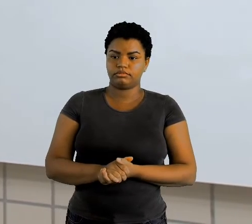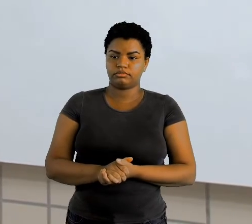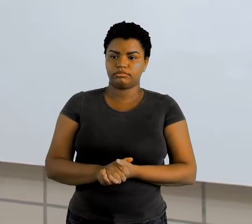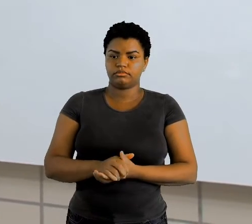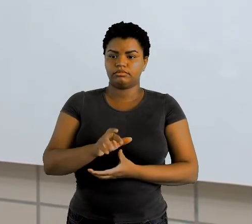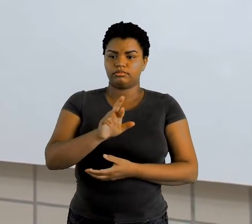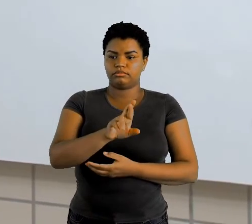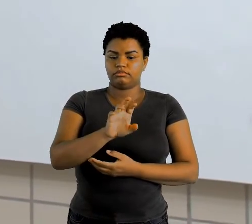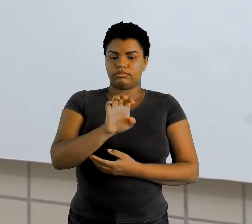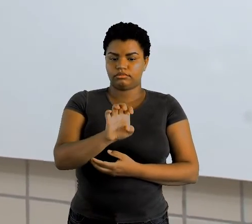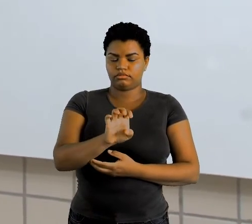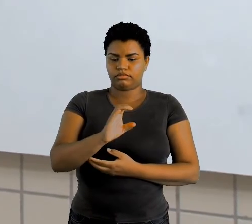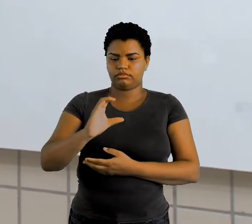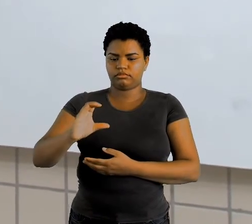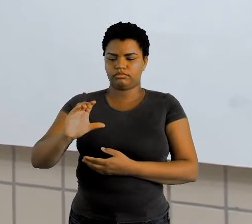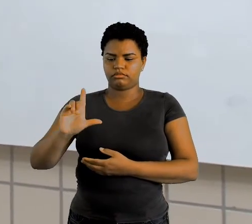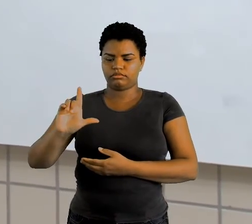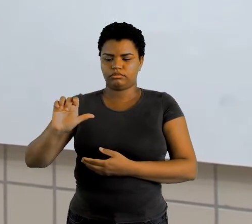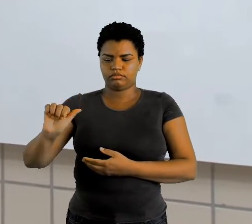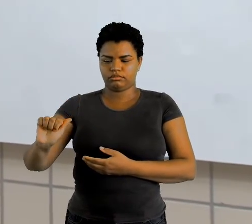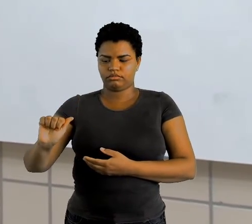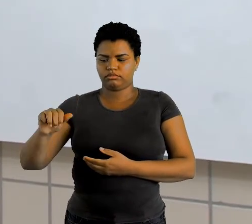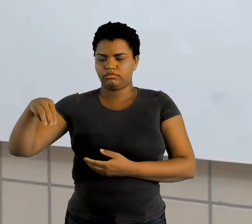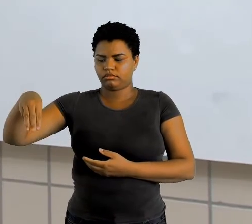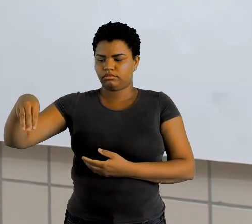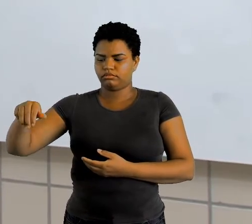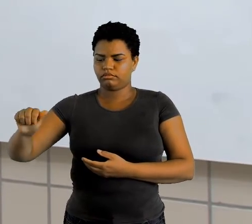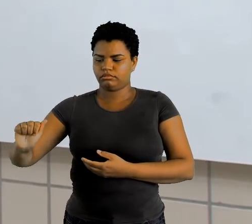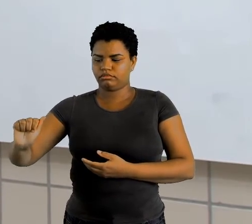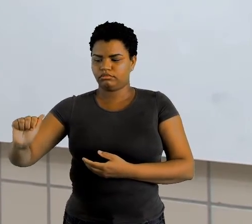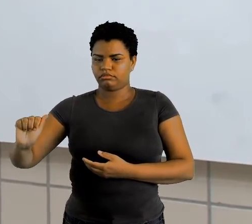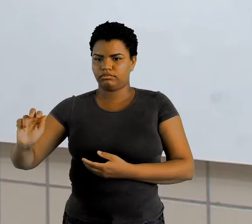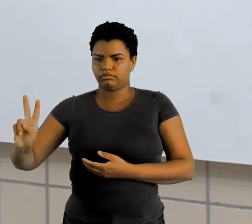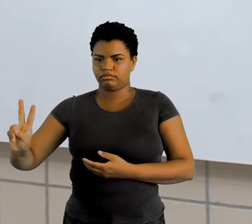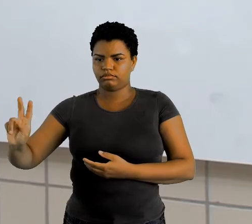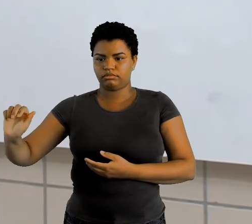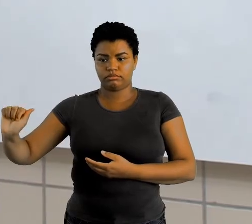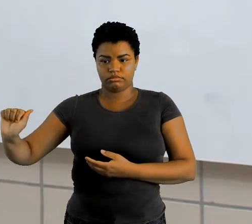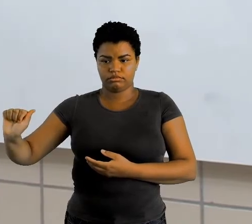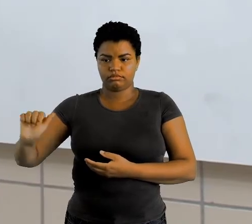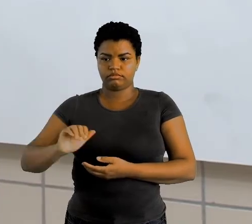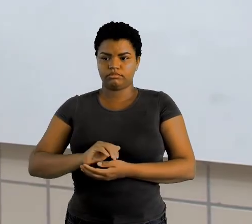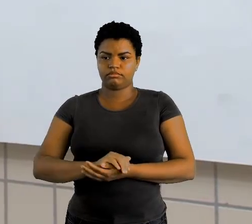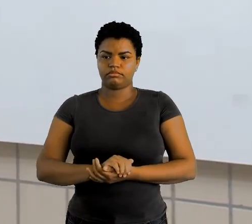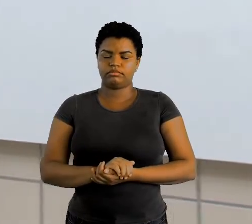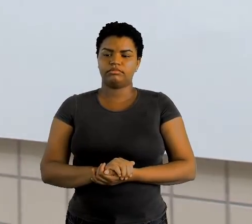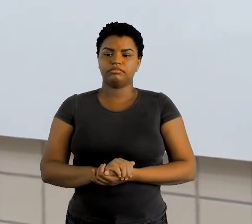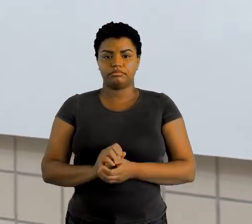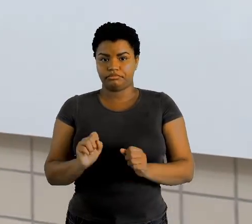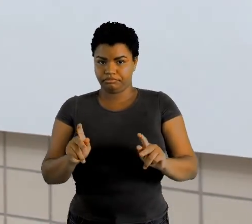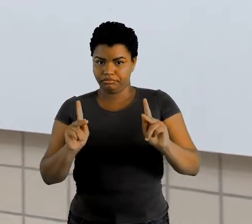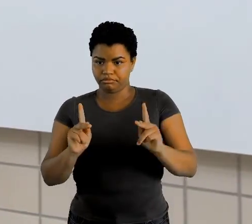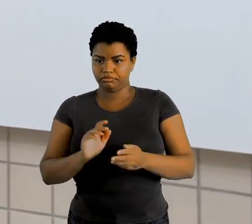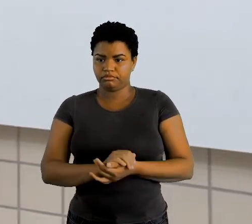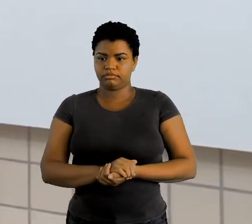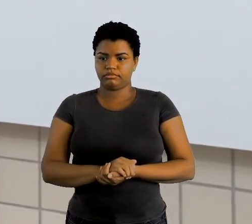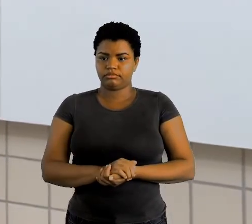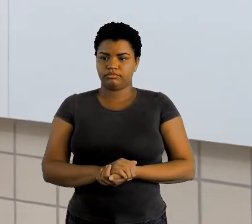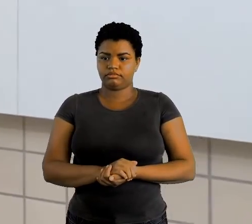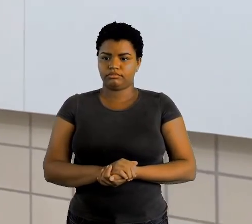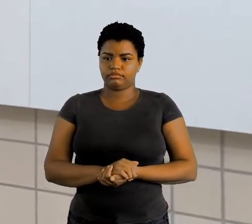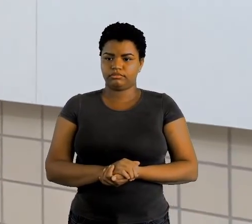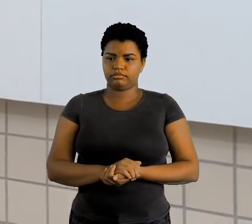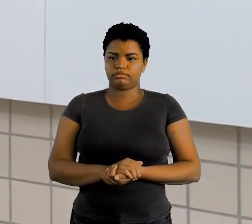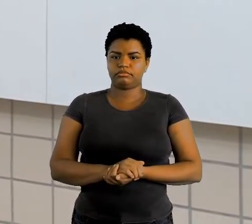-l-a-ma-va ok? quatro